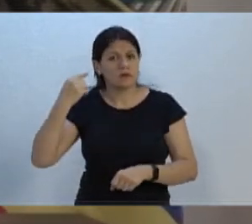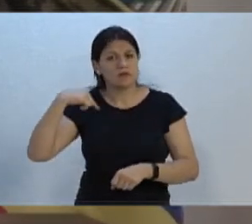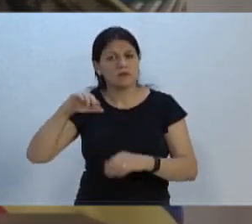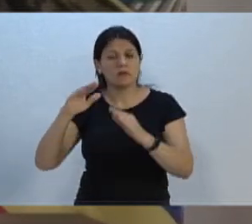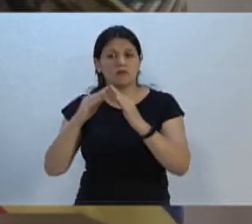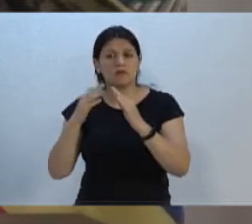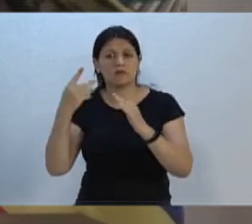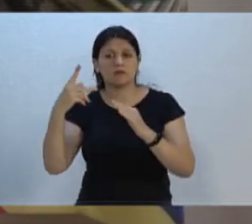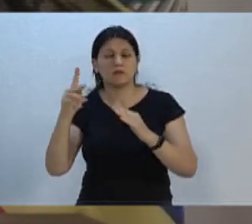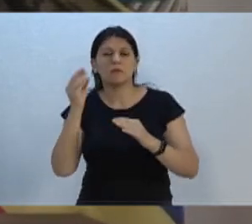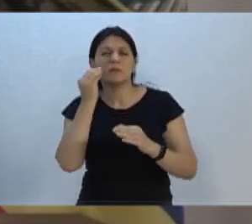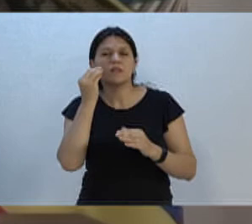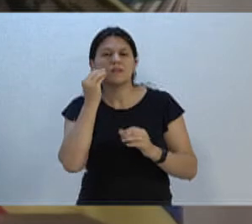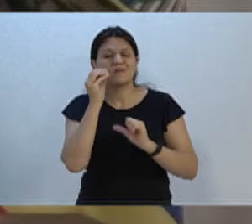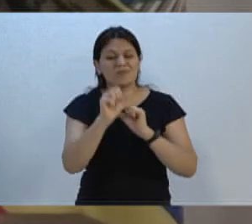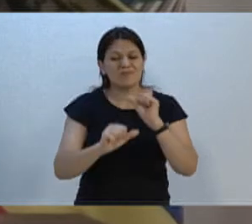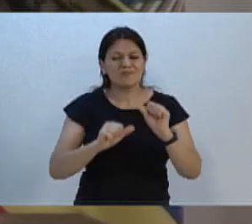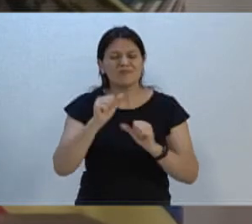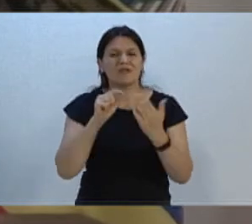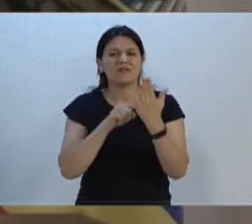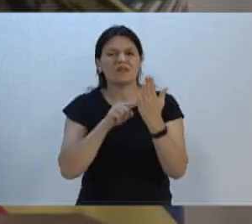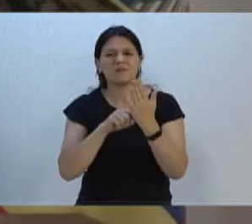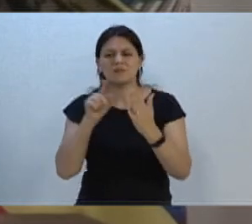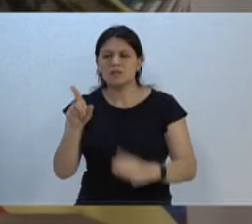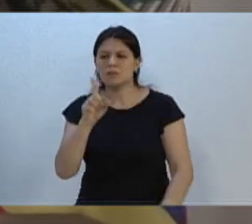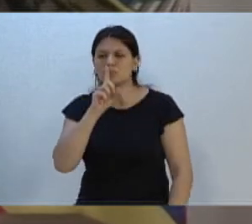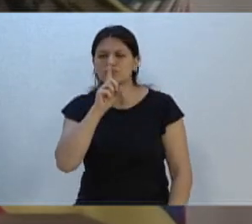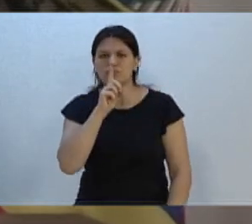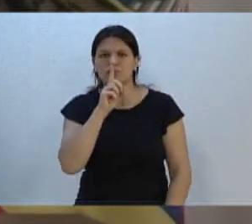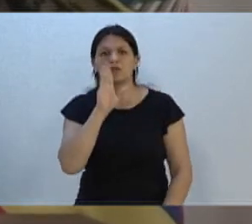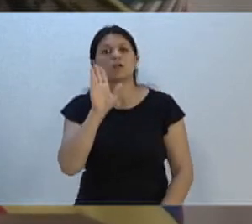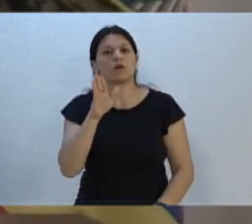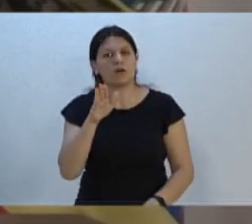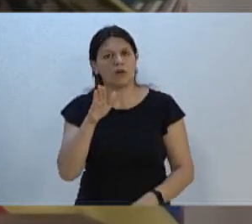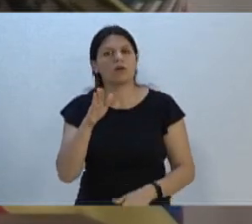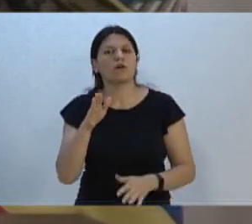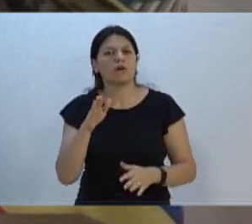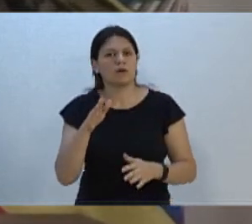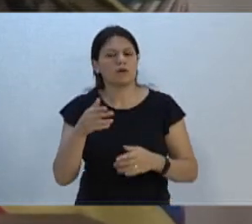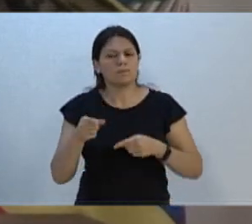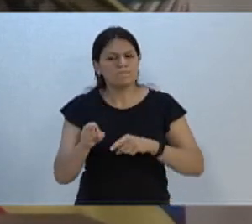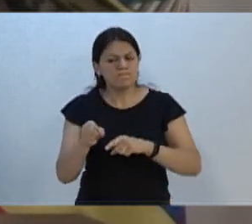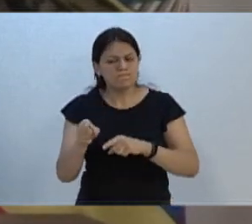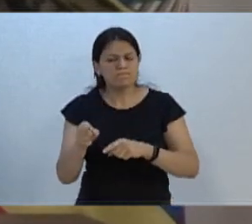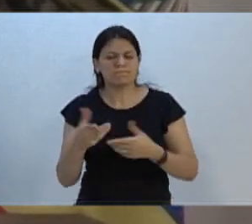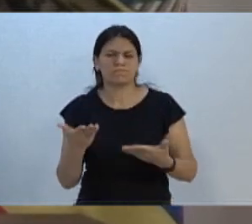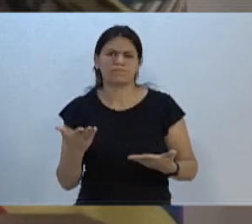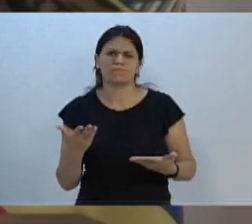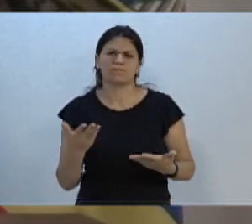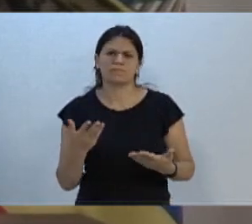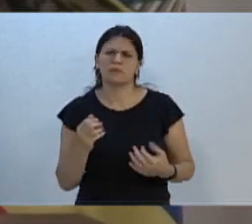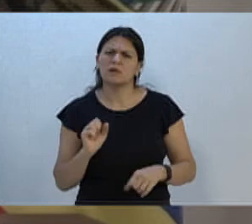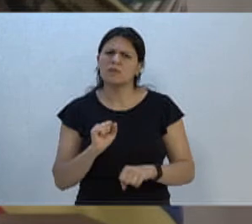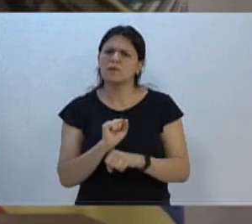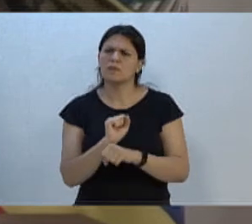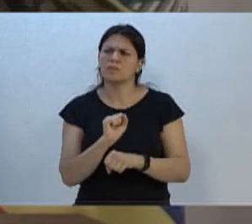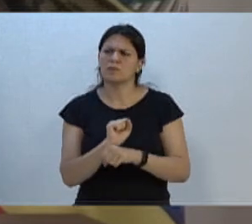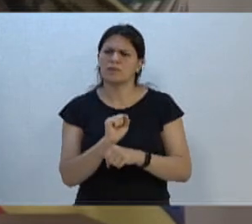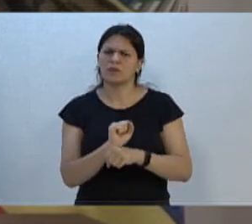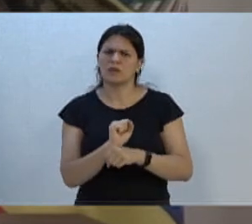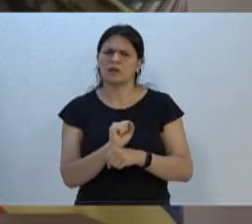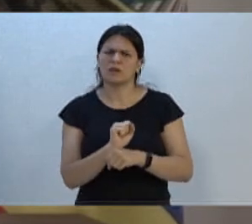reverter as denúncias para que ele calasse a boca. Até a ameaça aconteceu. Então, vamos parar com essa